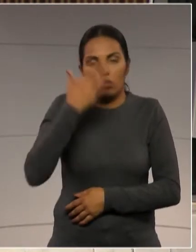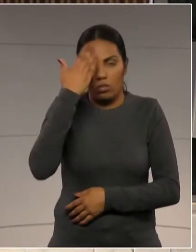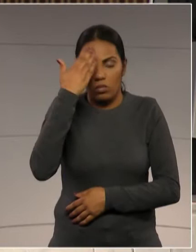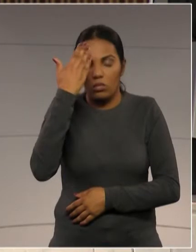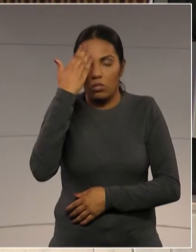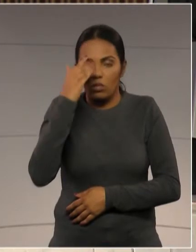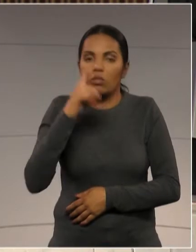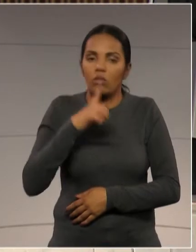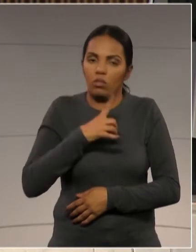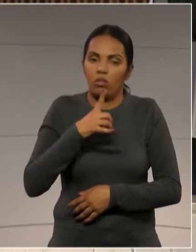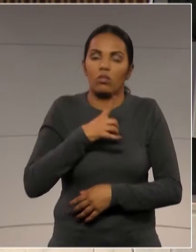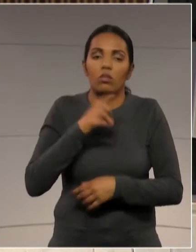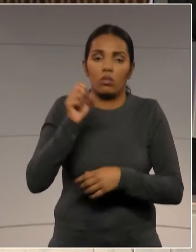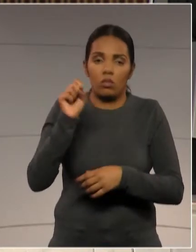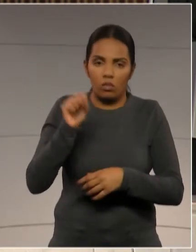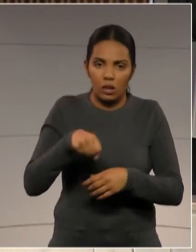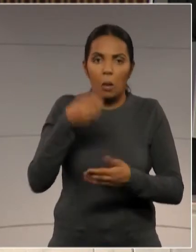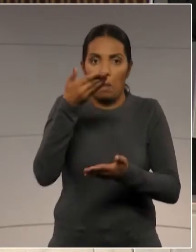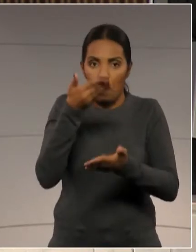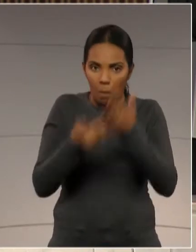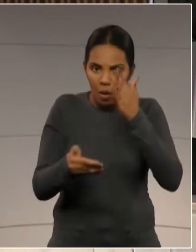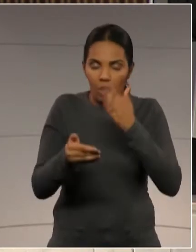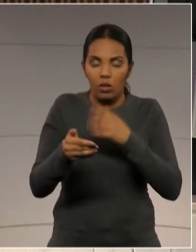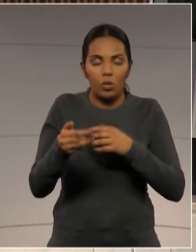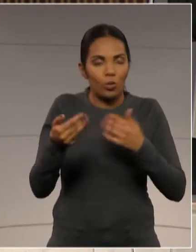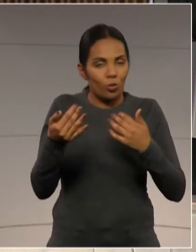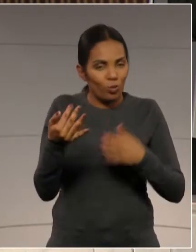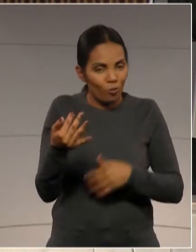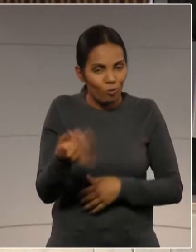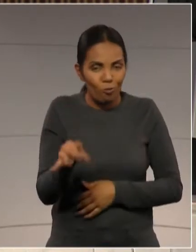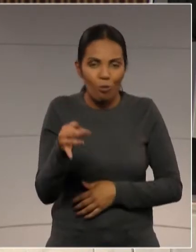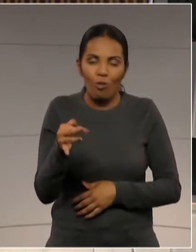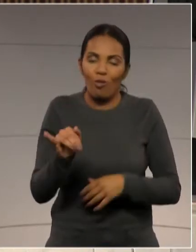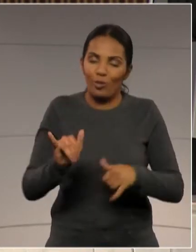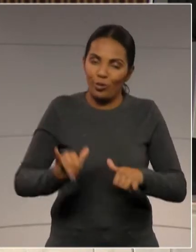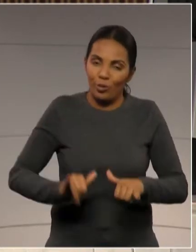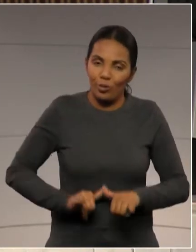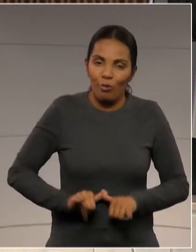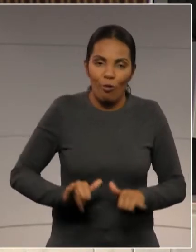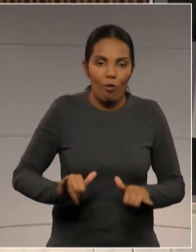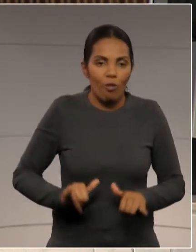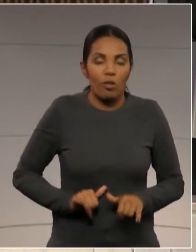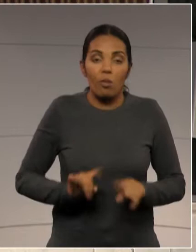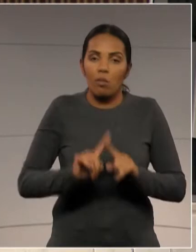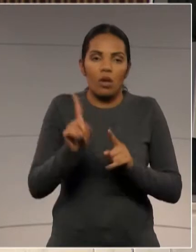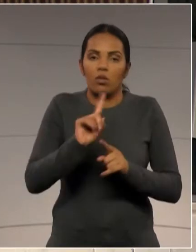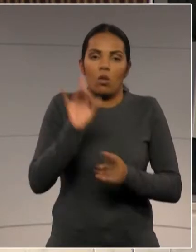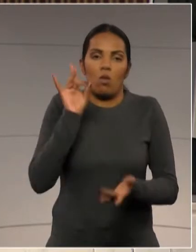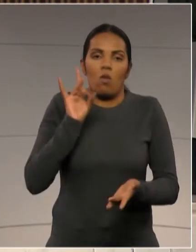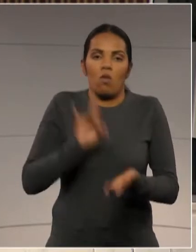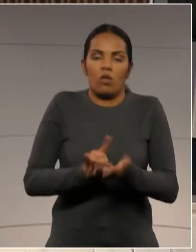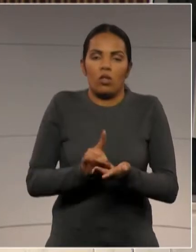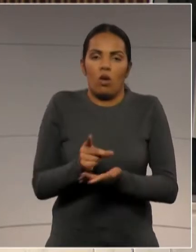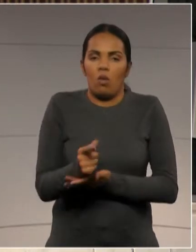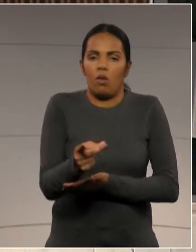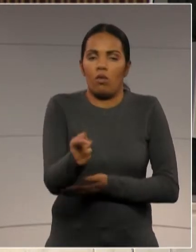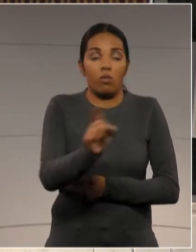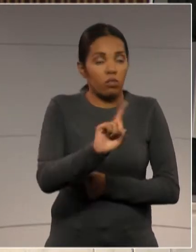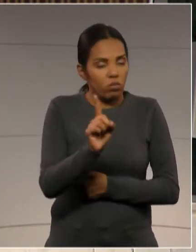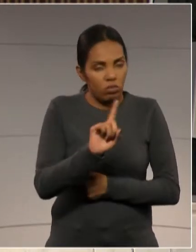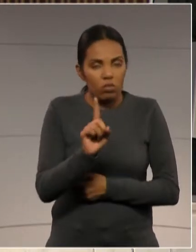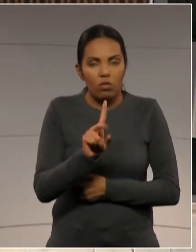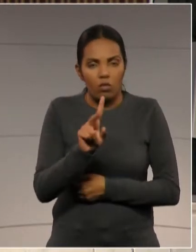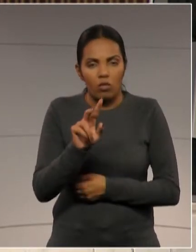muito duras, muito doídas, muito sofridas, mas não definitivas. E hoje,